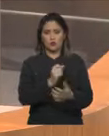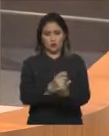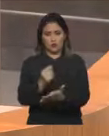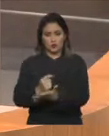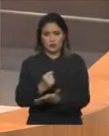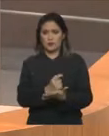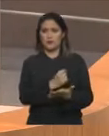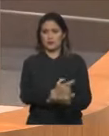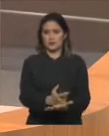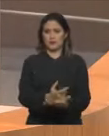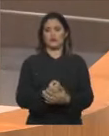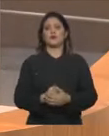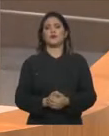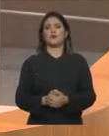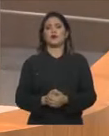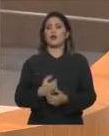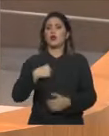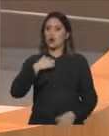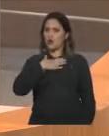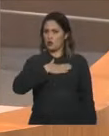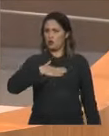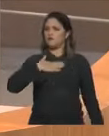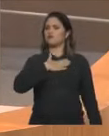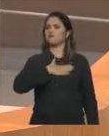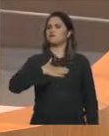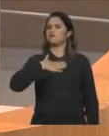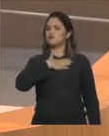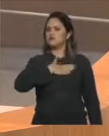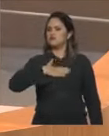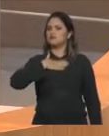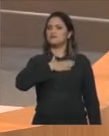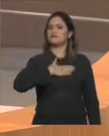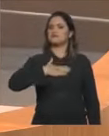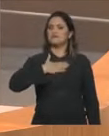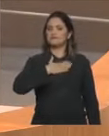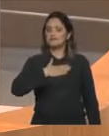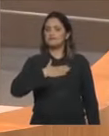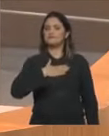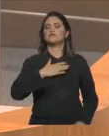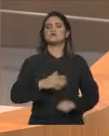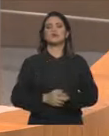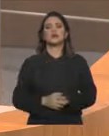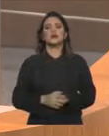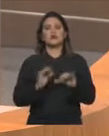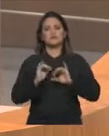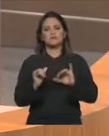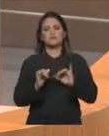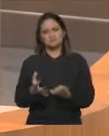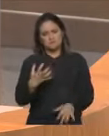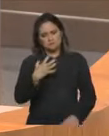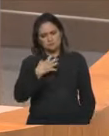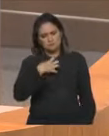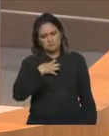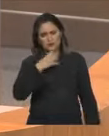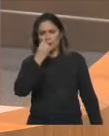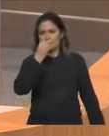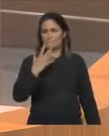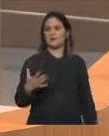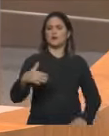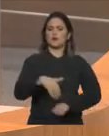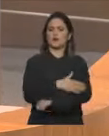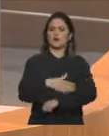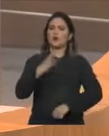muito me alegro e trago aqui a essa casa a sensação positiva das ruas e o reconhecimento ao nosso trabalho que, com certeza,